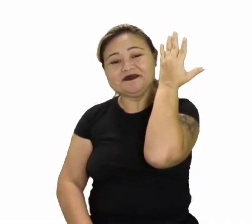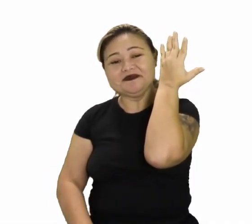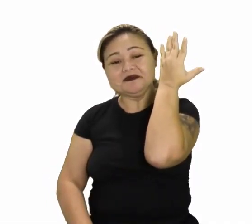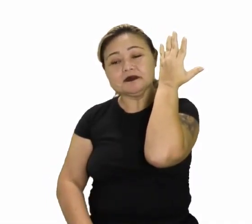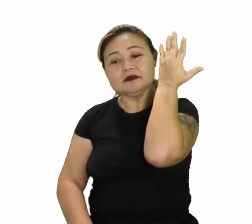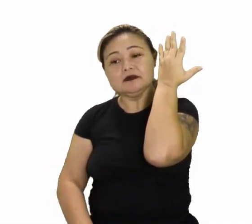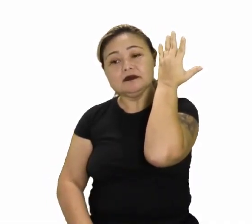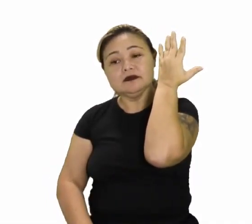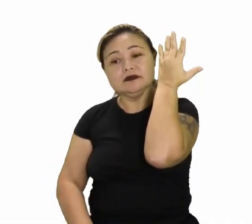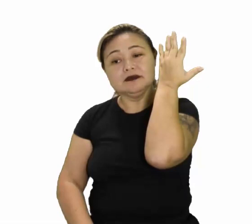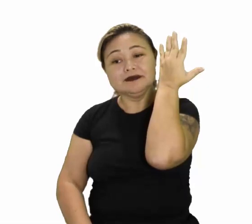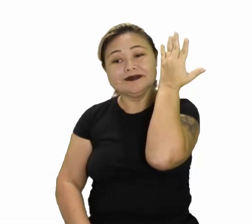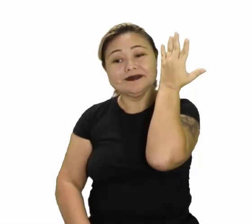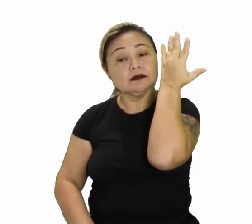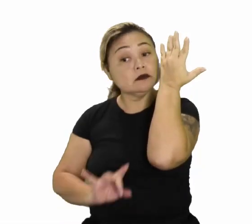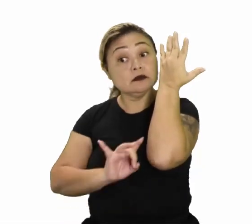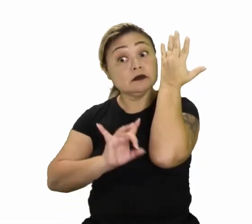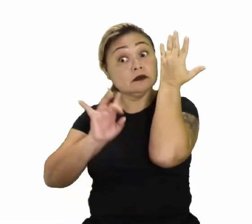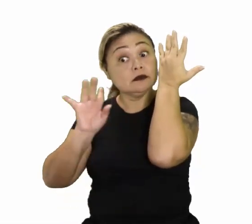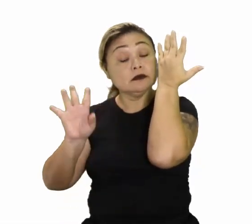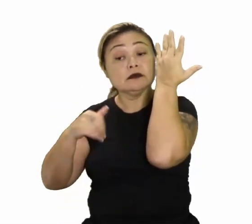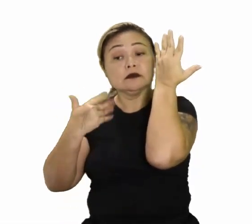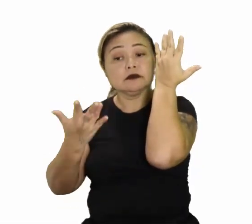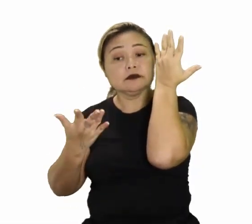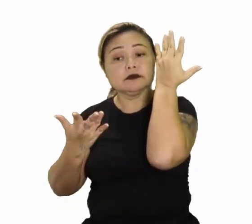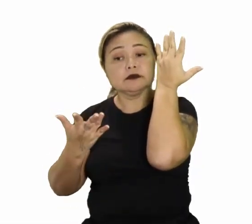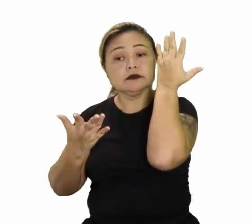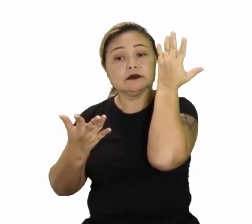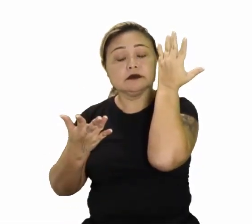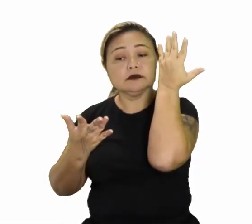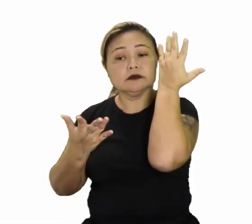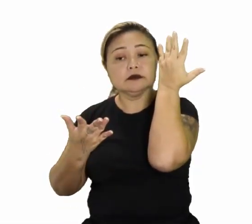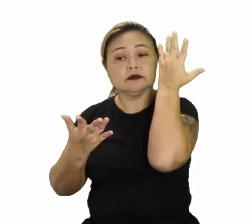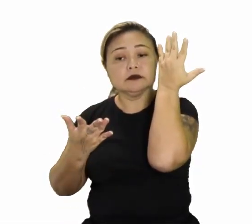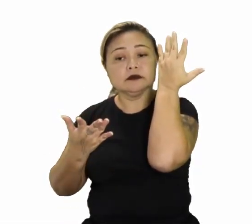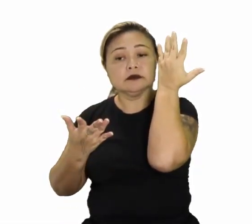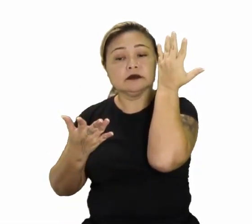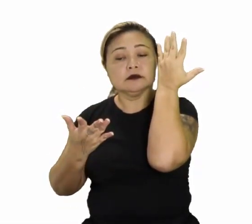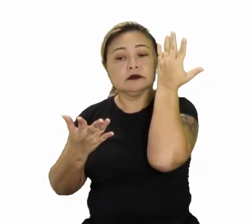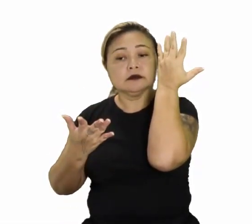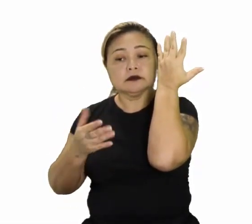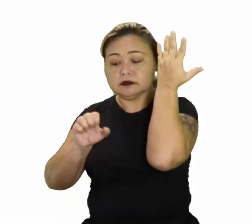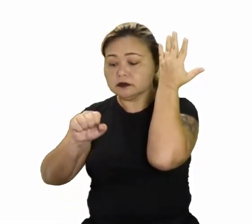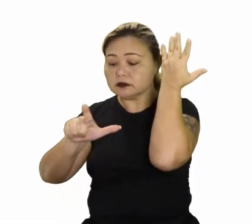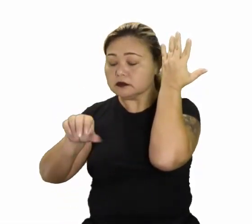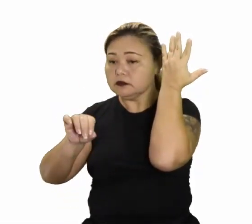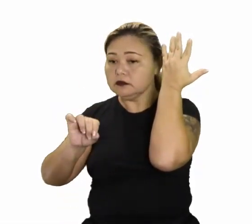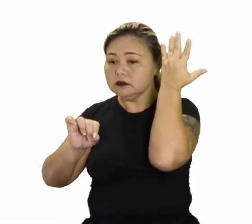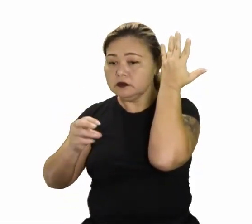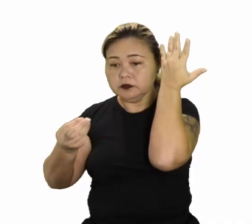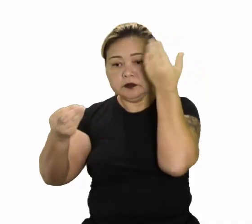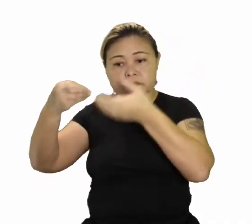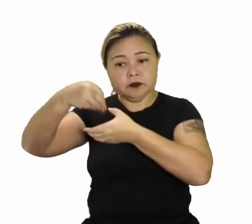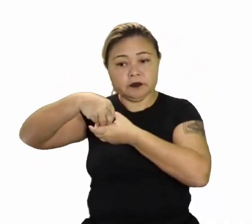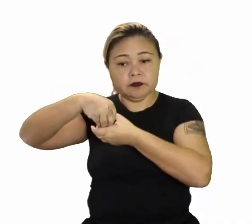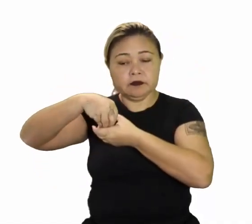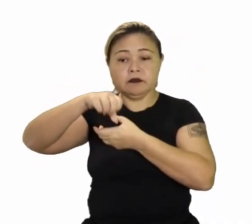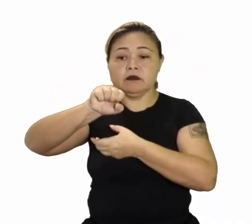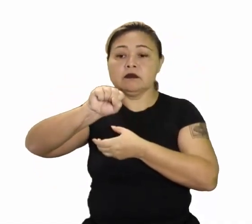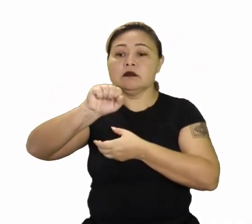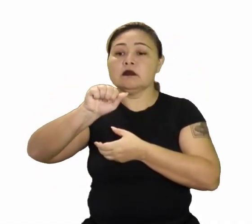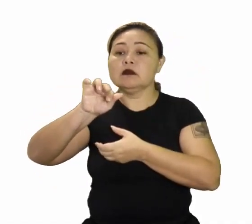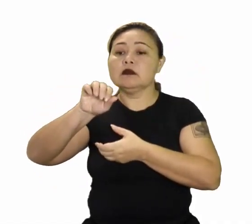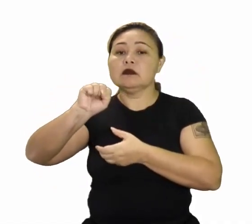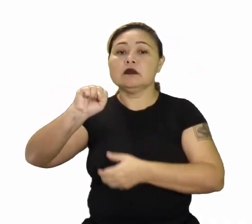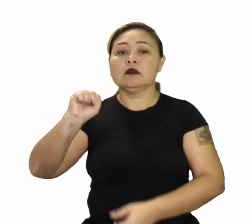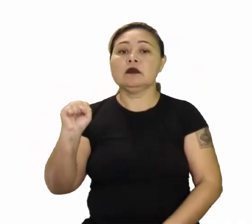Não é só... Ah, tá. Mas, não é isso, não. É assim, gente. O solo, dentro do sistema SAFs,